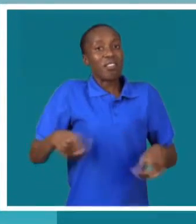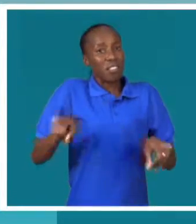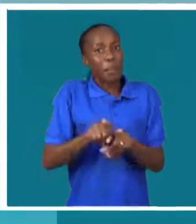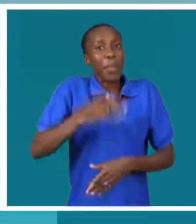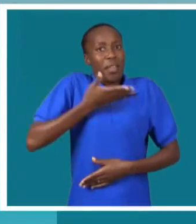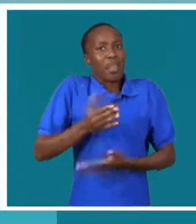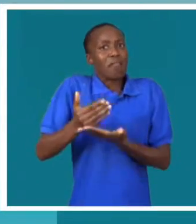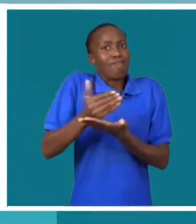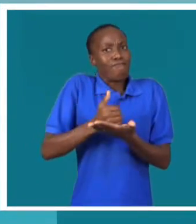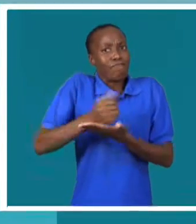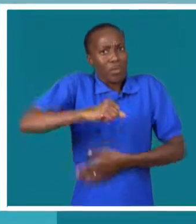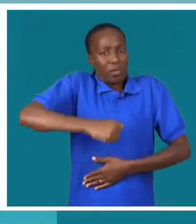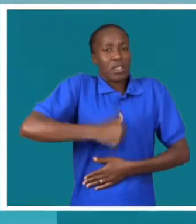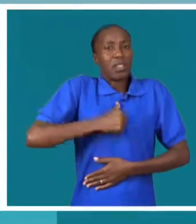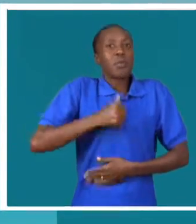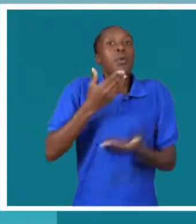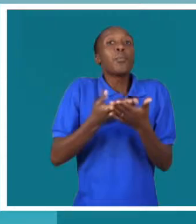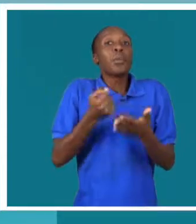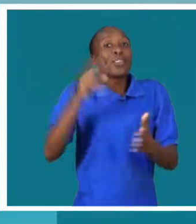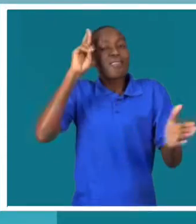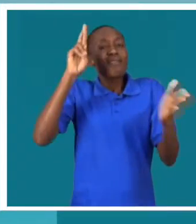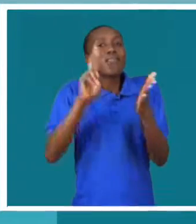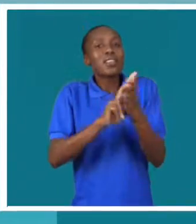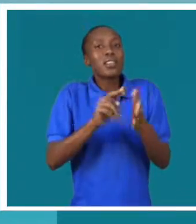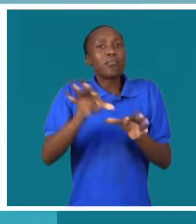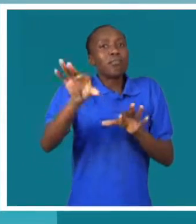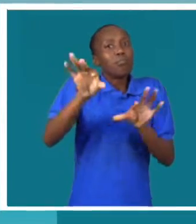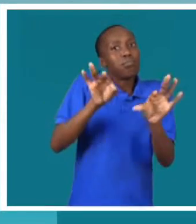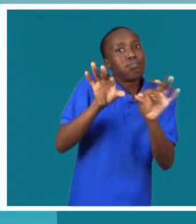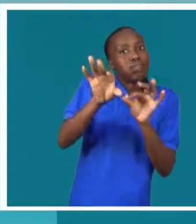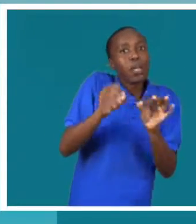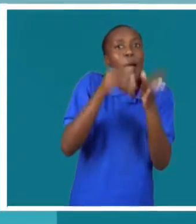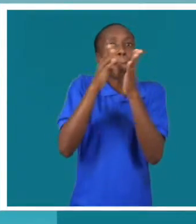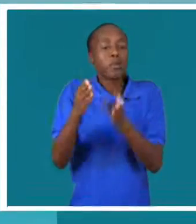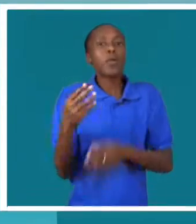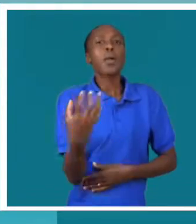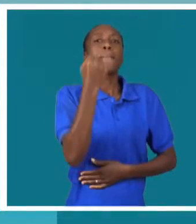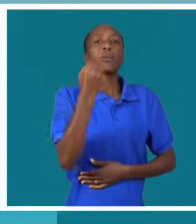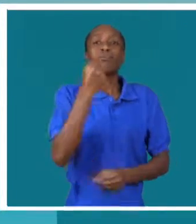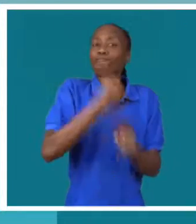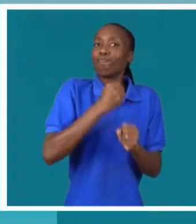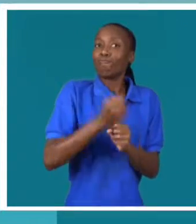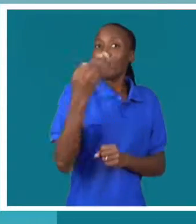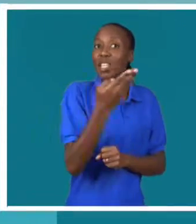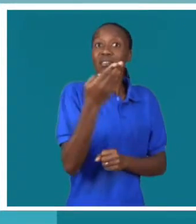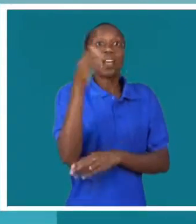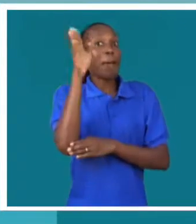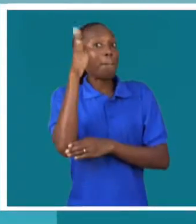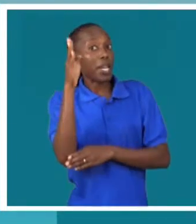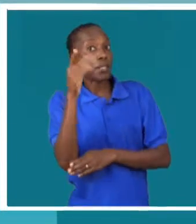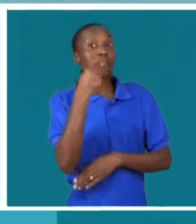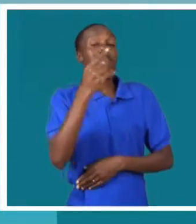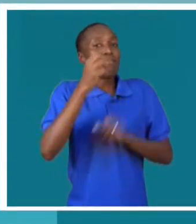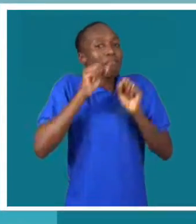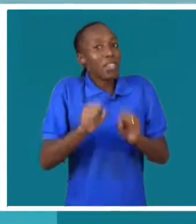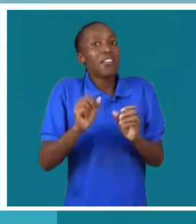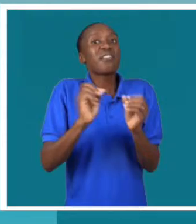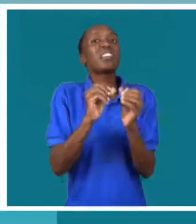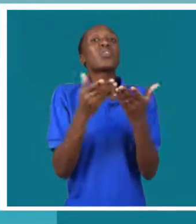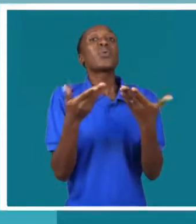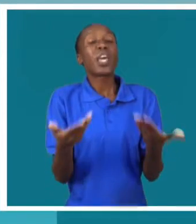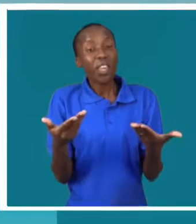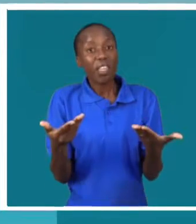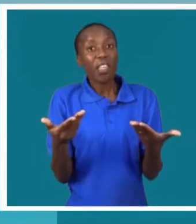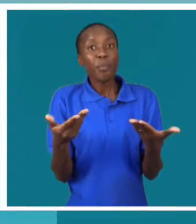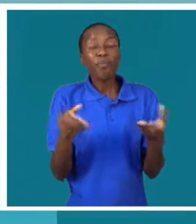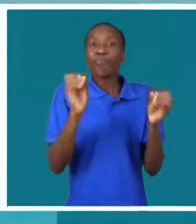final do dia quer o lucro, razão pela qual seleciona pessoas capazes para trabalhar na sua empresa. O que tem que ser feito